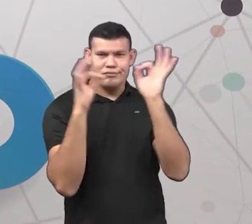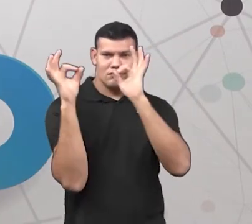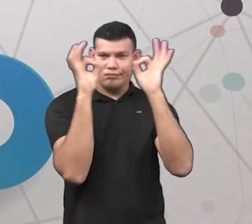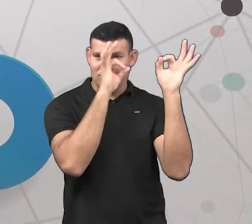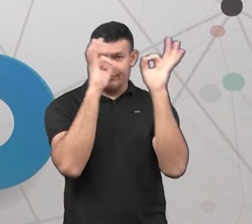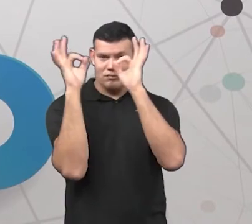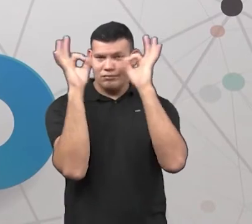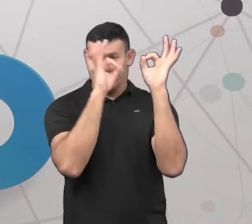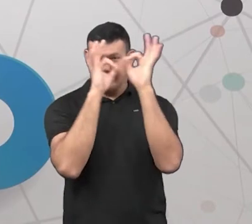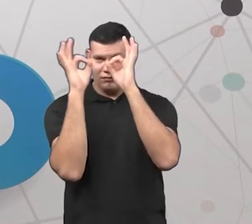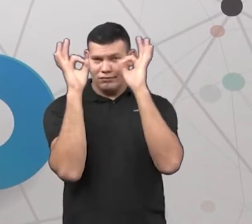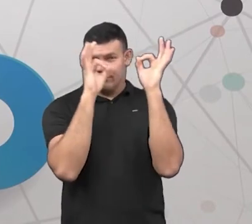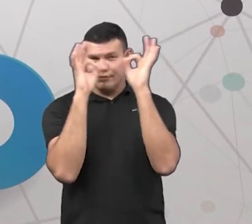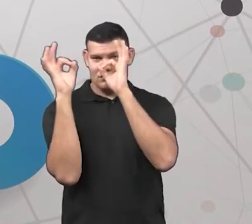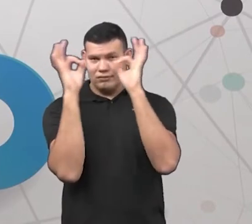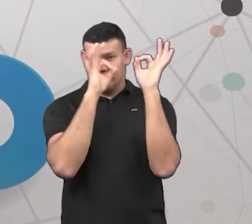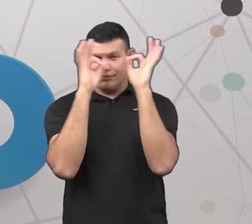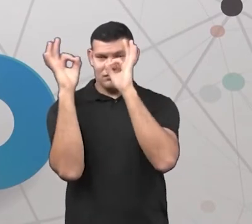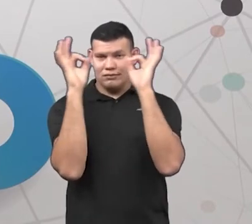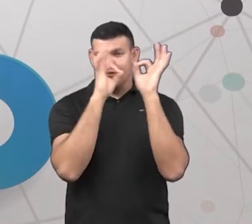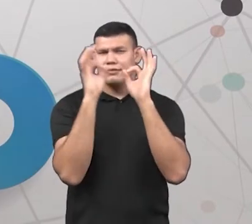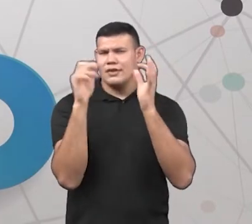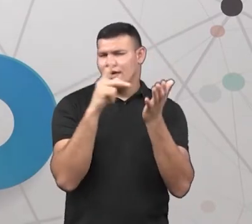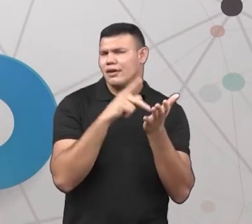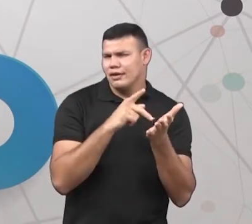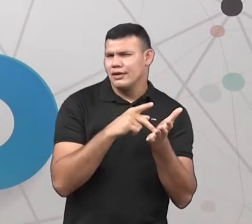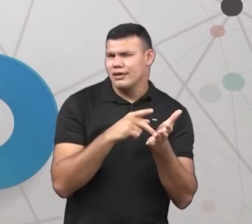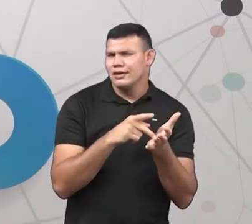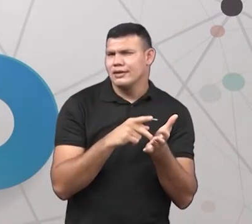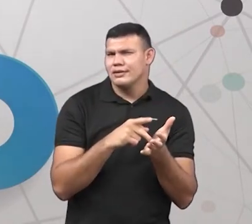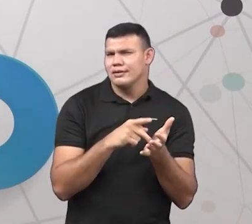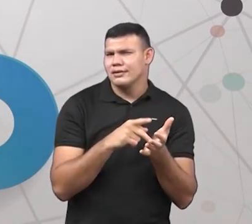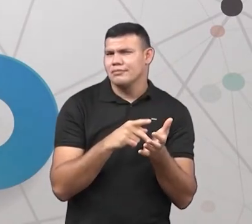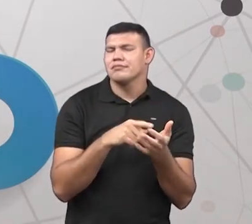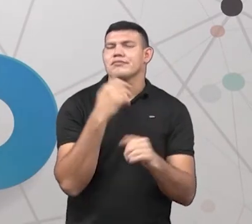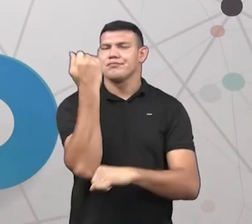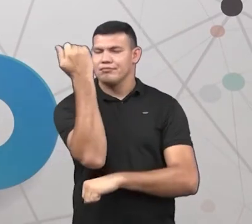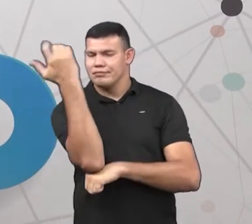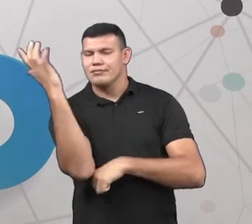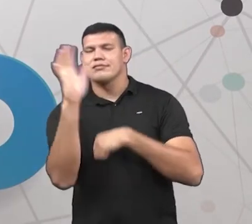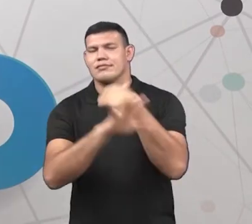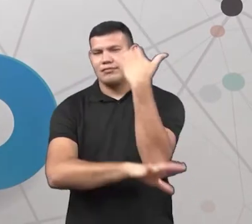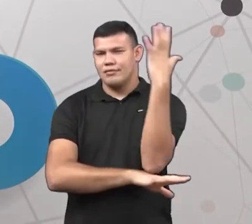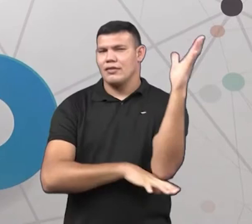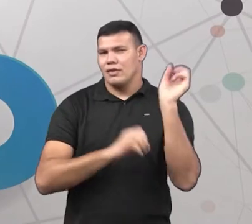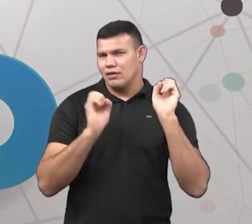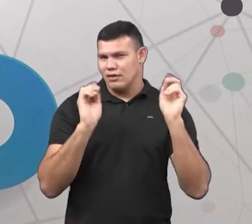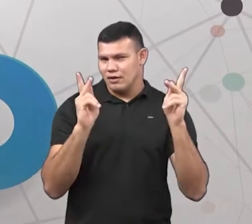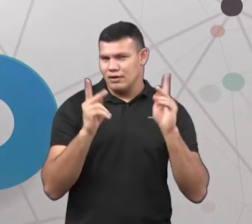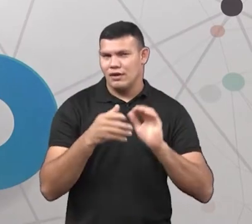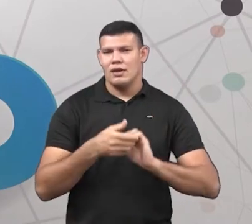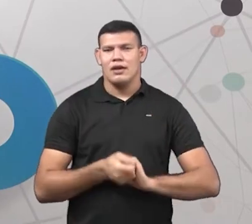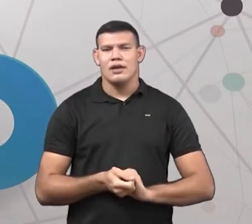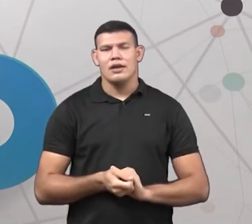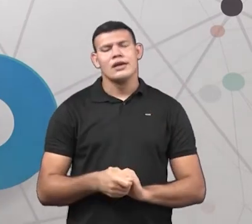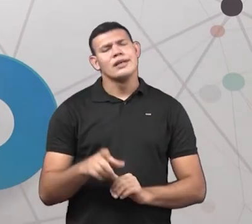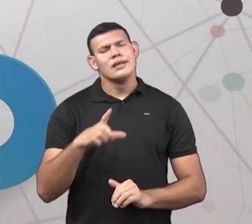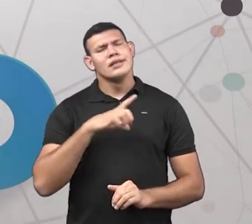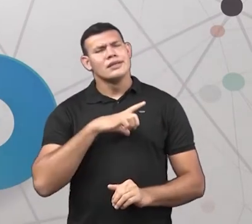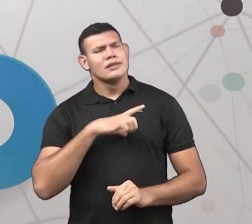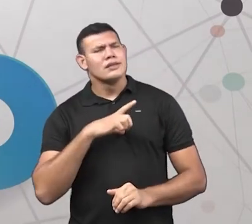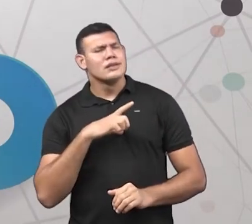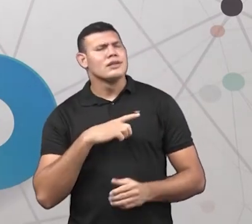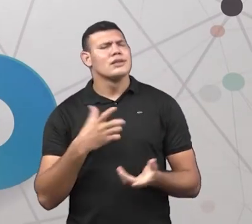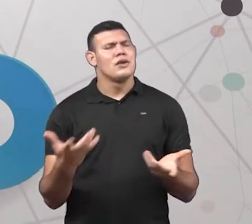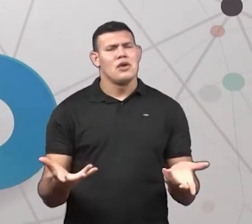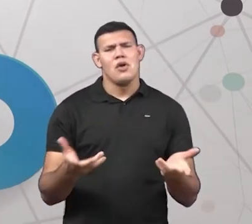Num... numa coruja. Não é verdade? Então, mas ela veio da natureza. E nós também temos aqui o quê?